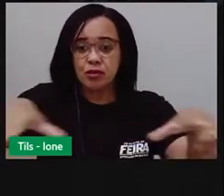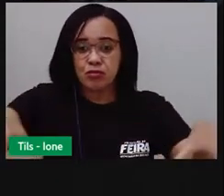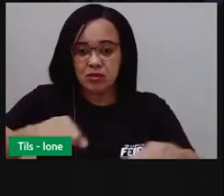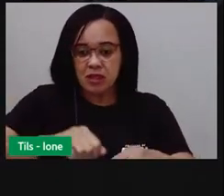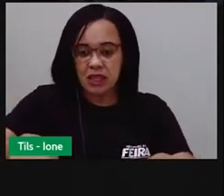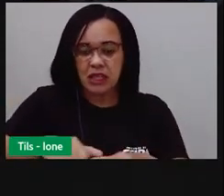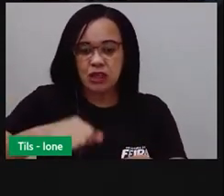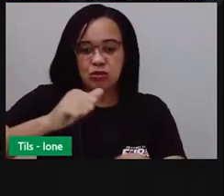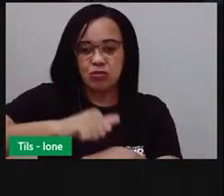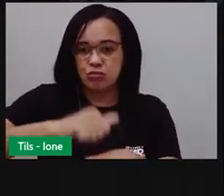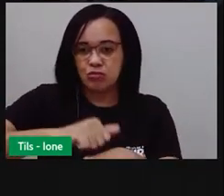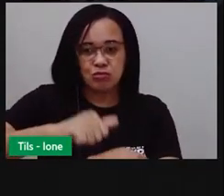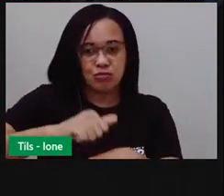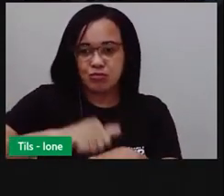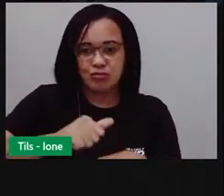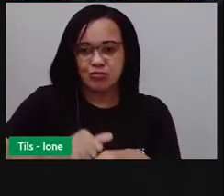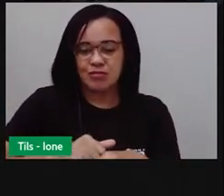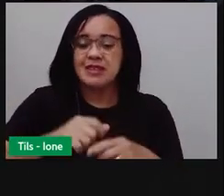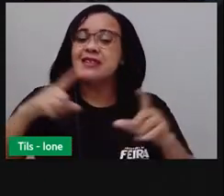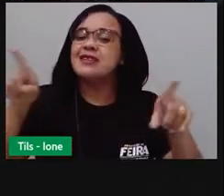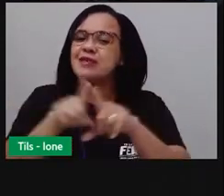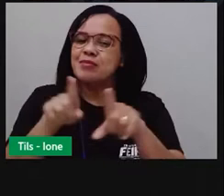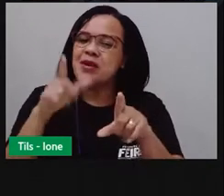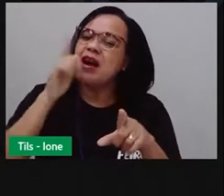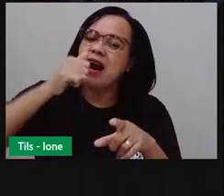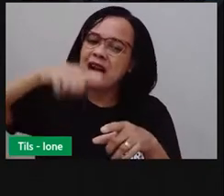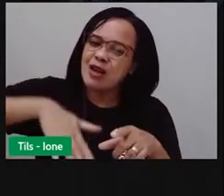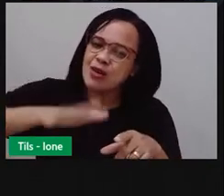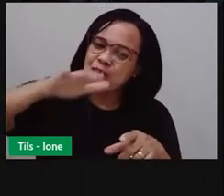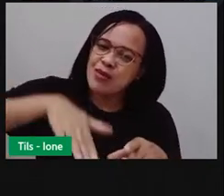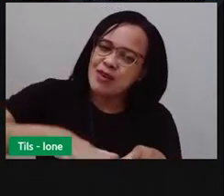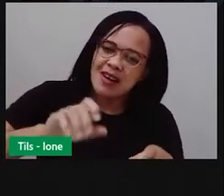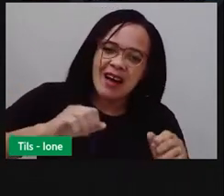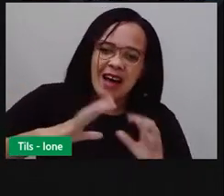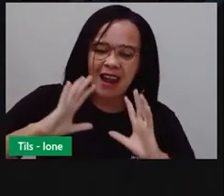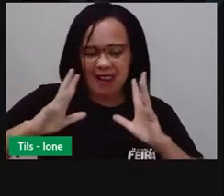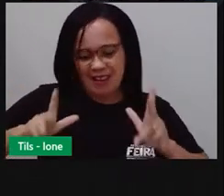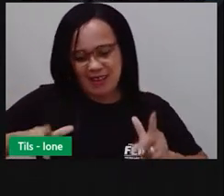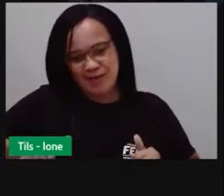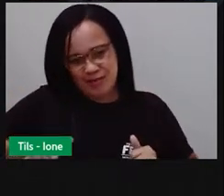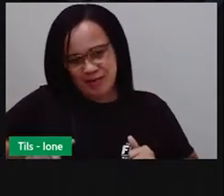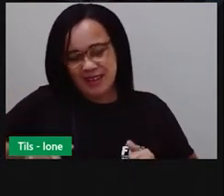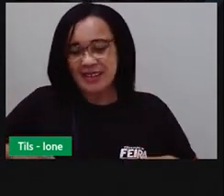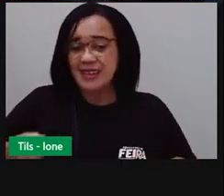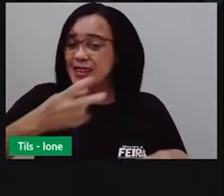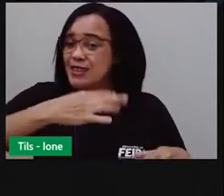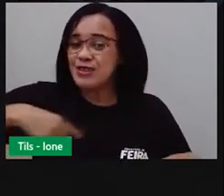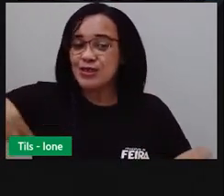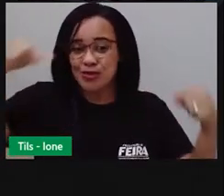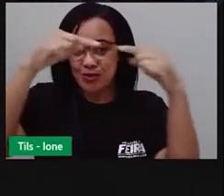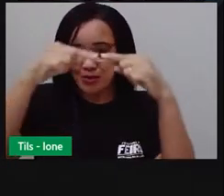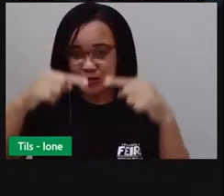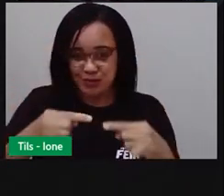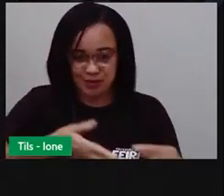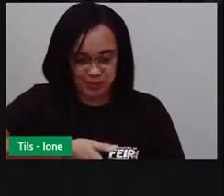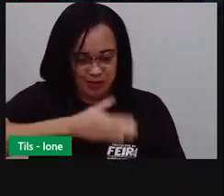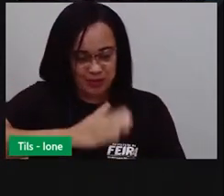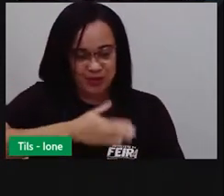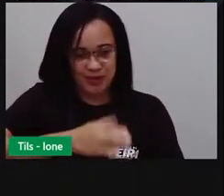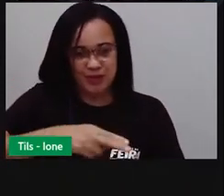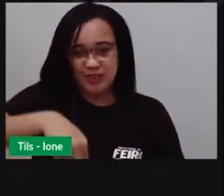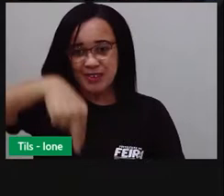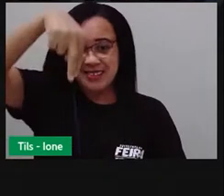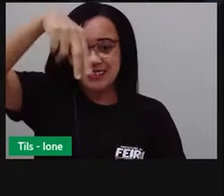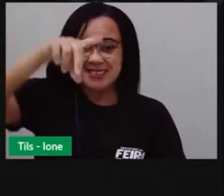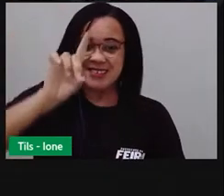clandestino. Um açude cristalino, um cheiro no bem querer. Tudo isso faz bater um coração nordestino.